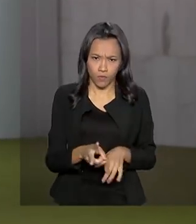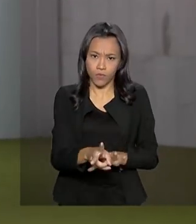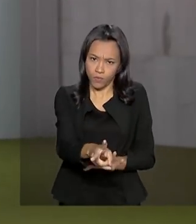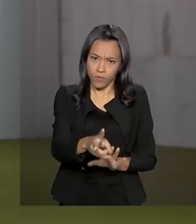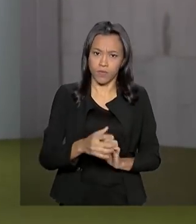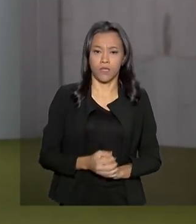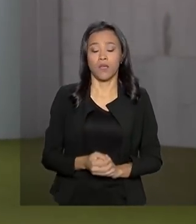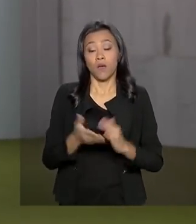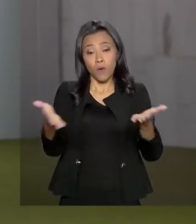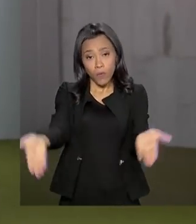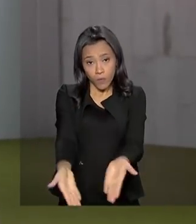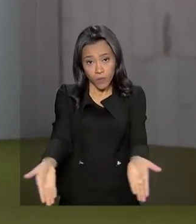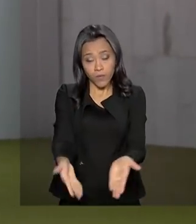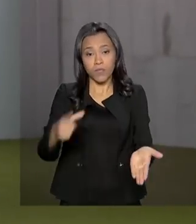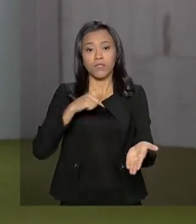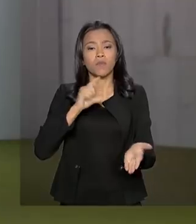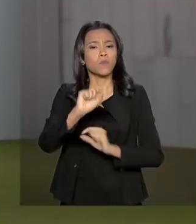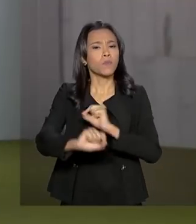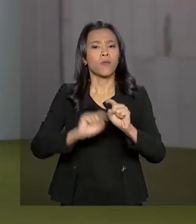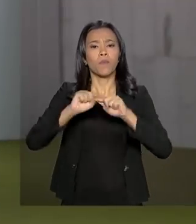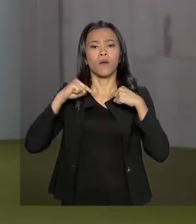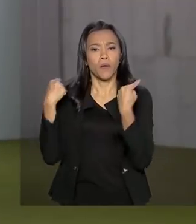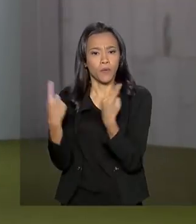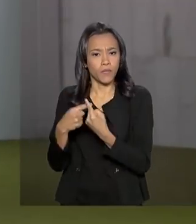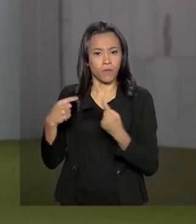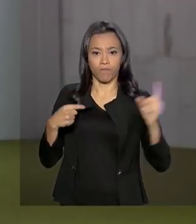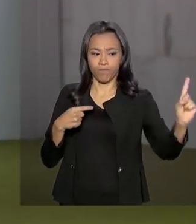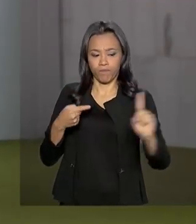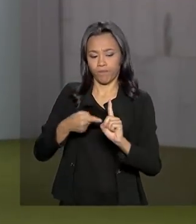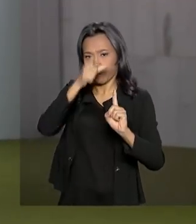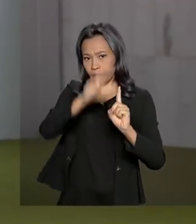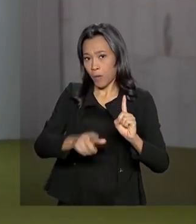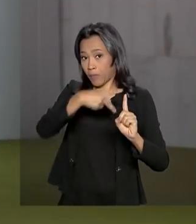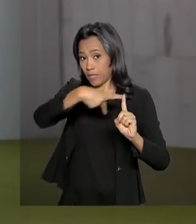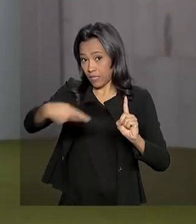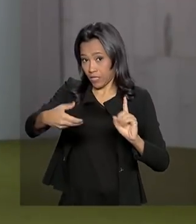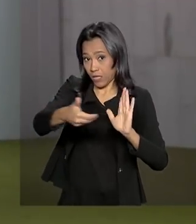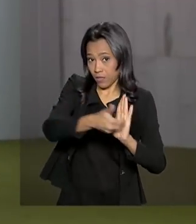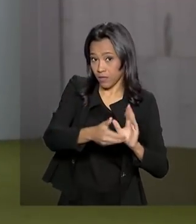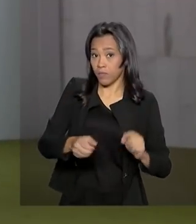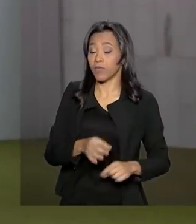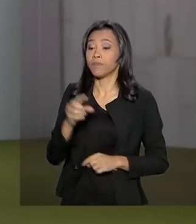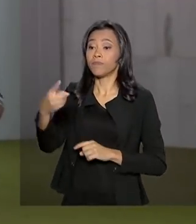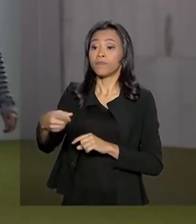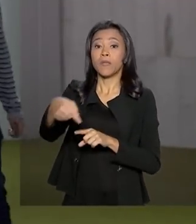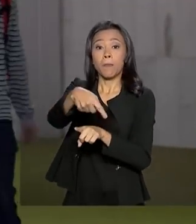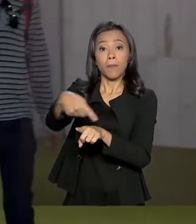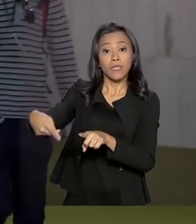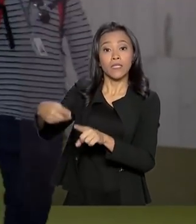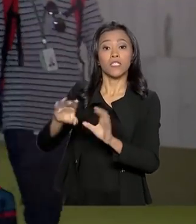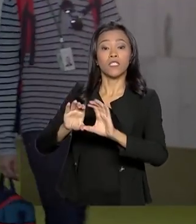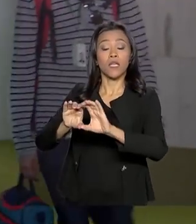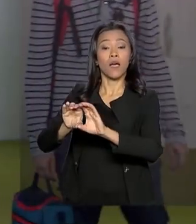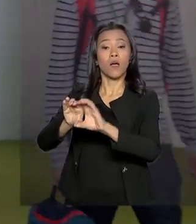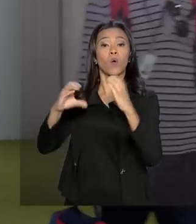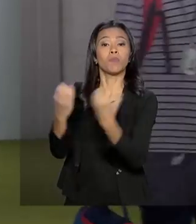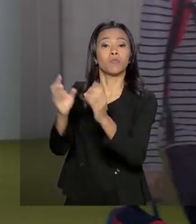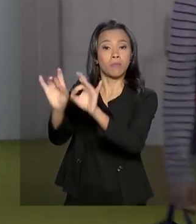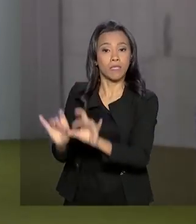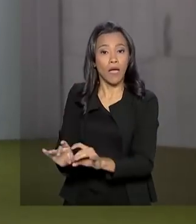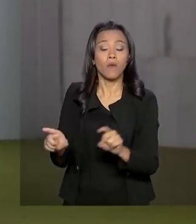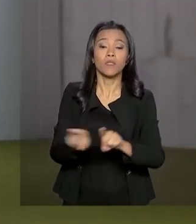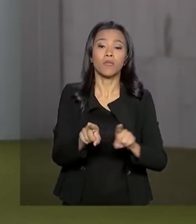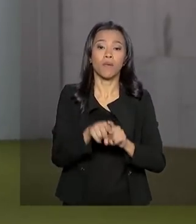a gente tem a previsão de uma reunião entre os presidentes da Casa, Rodrigo Maia, da Comissão Especial, Marcelo Moreira, e também com o